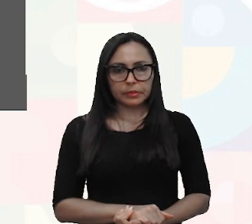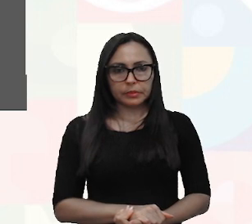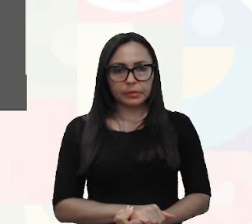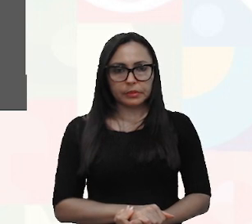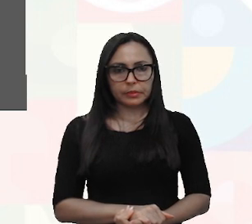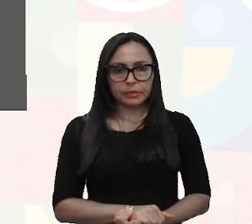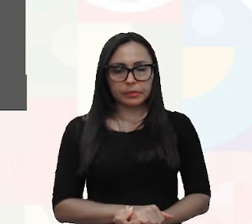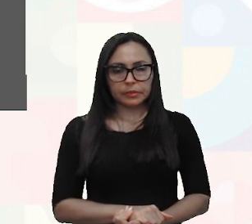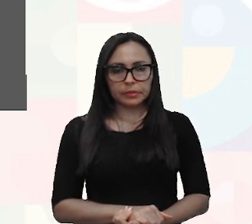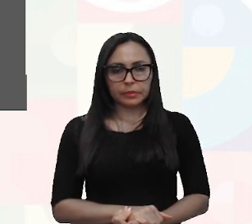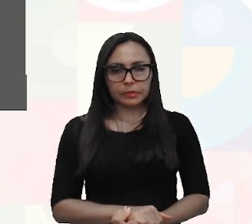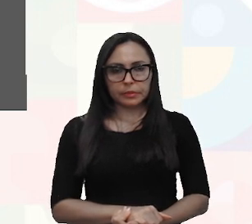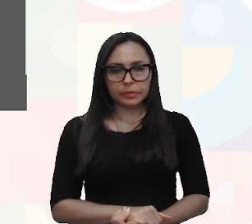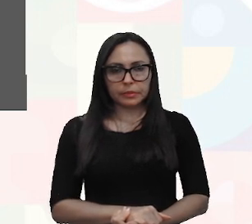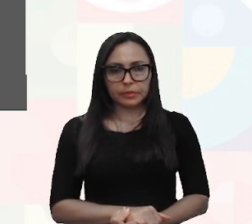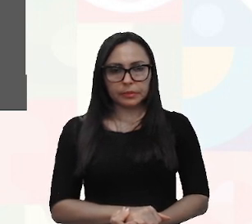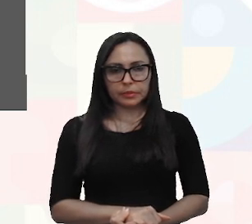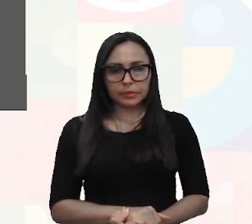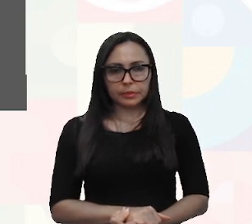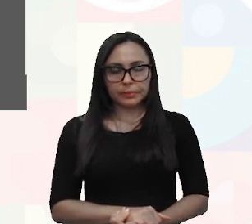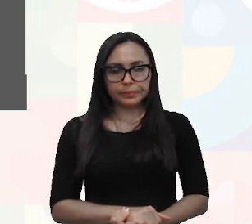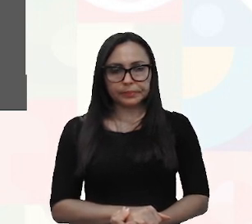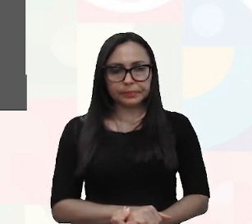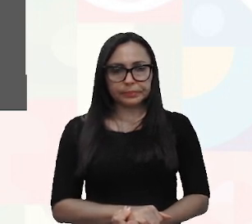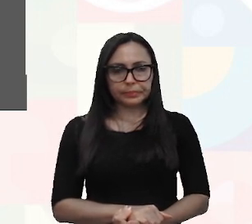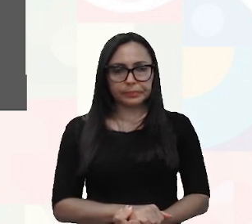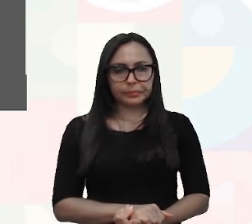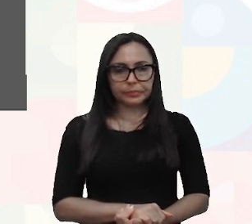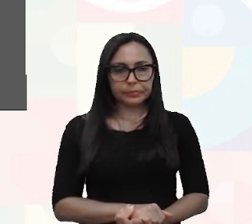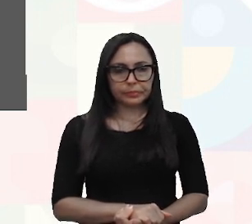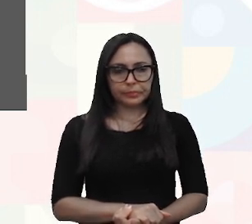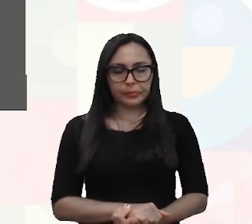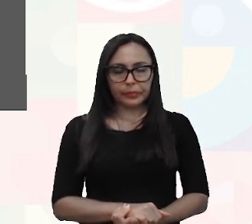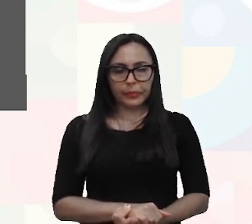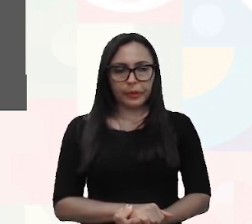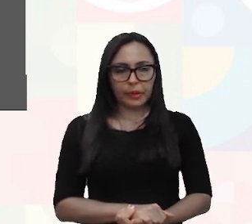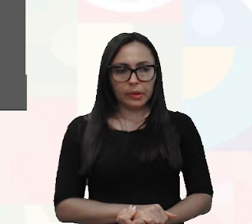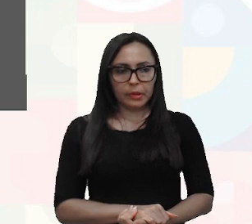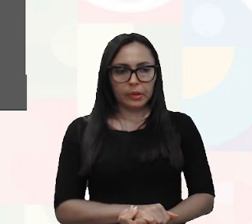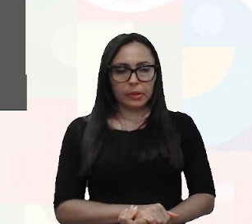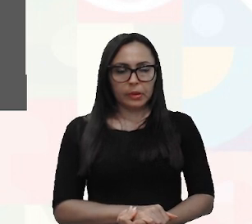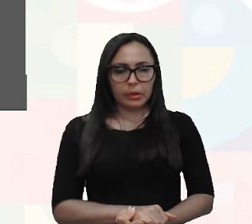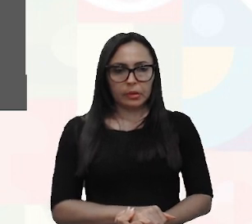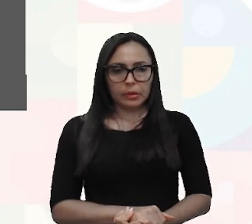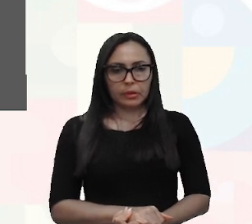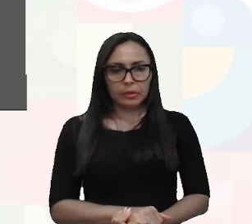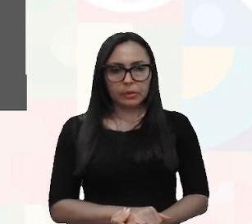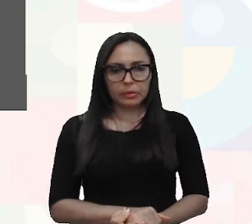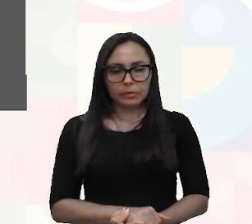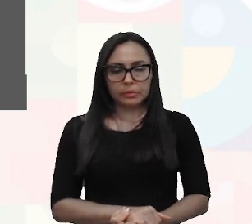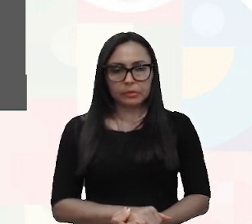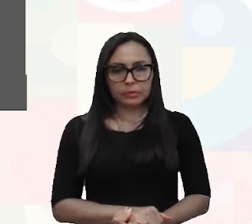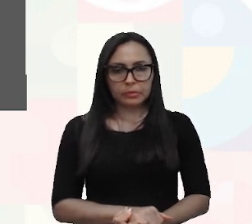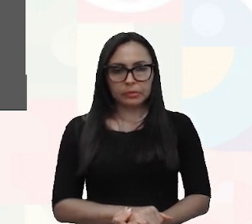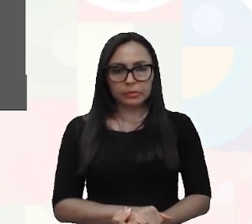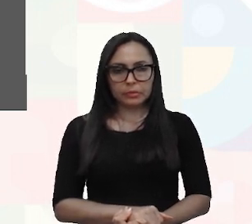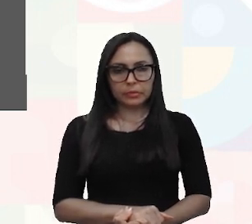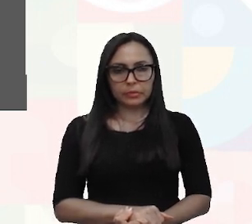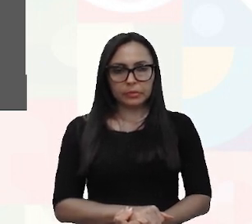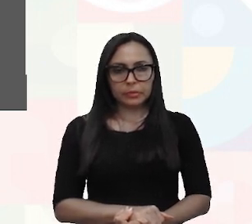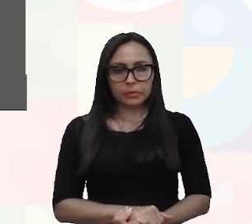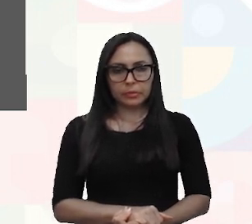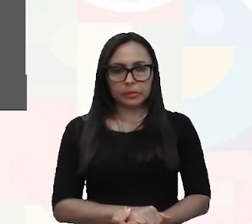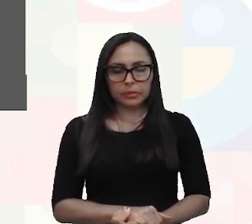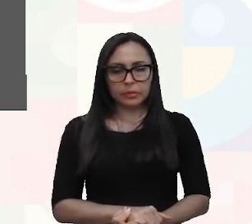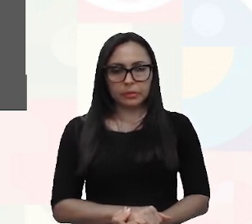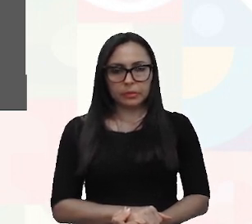nome da professora em caixa alta, e o resto, o caixa normal, caixa baixa, está gravando